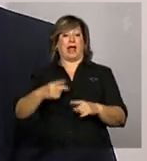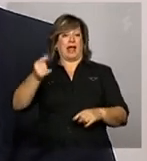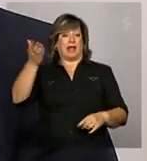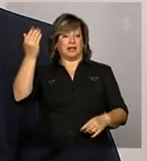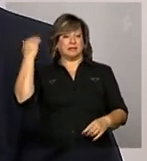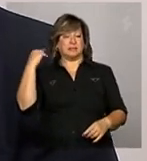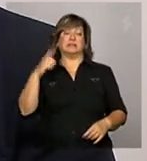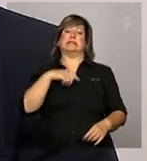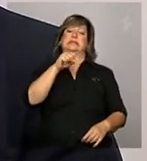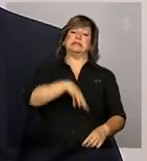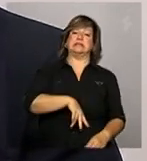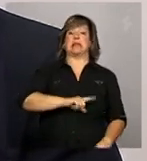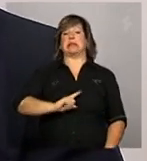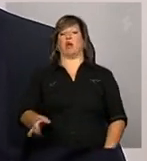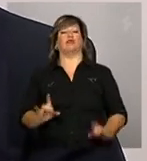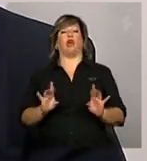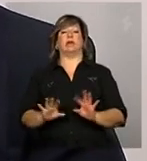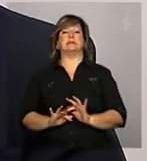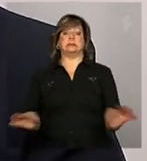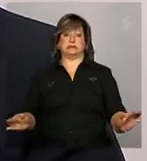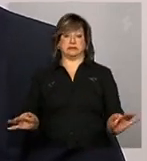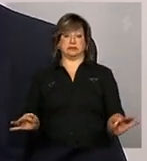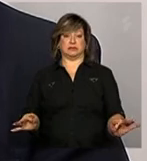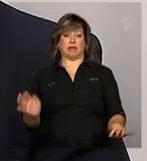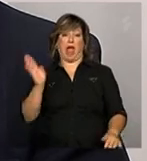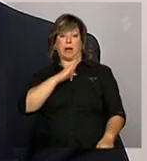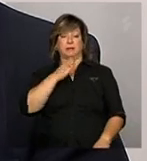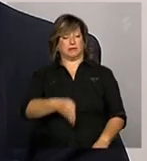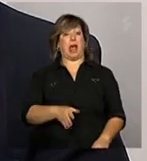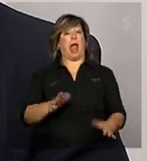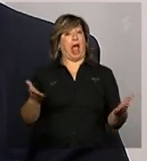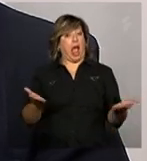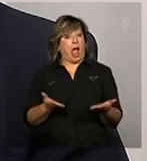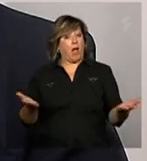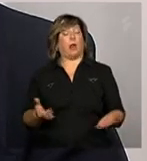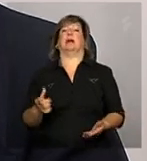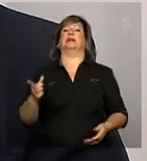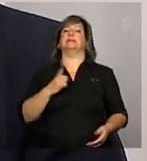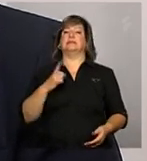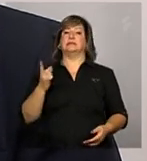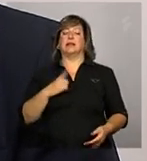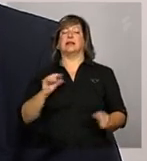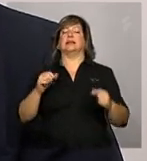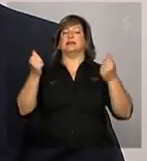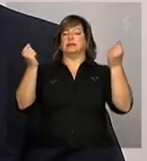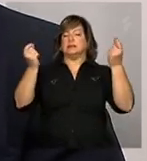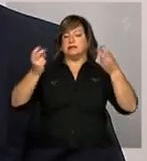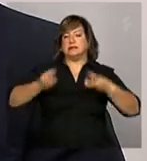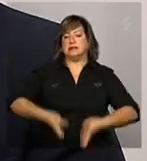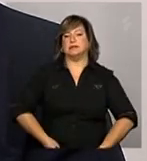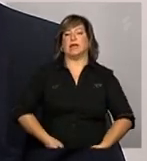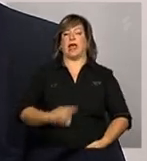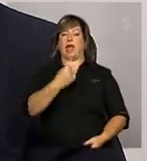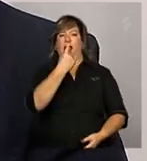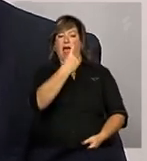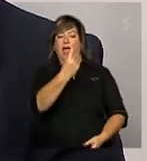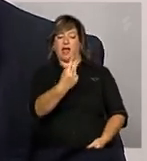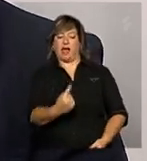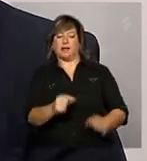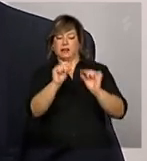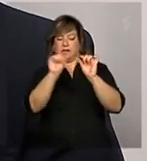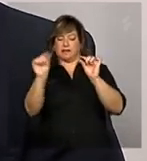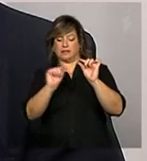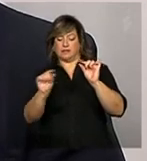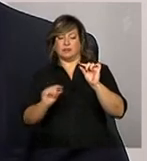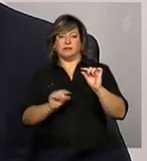sim e não e tinha um campo de observação, de comentário. Atualmente, não. Em cada questão, quando a questão